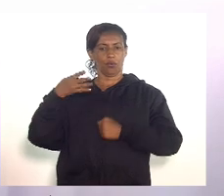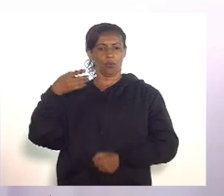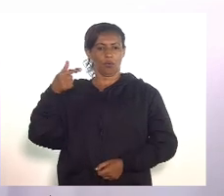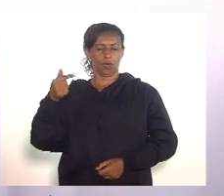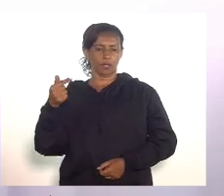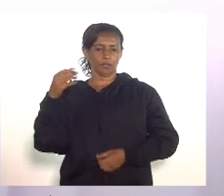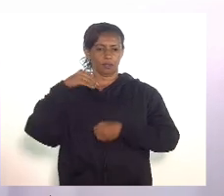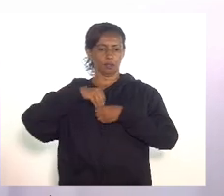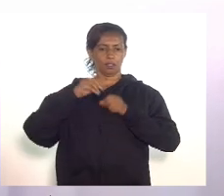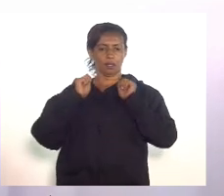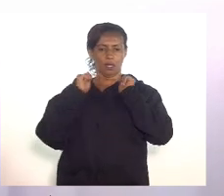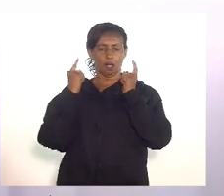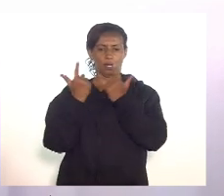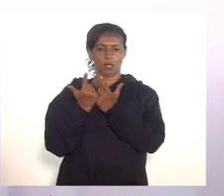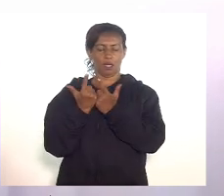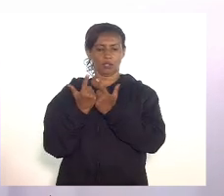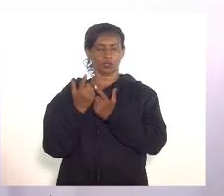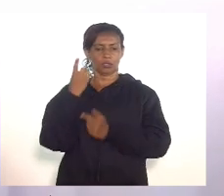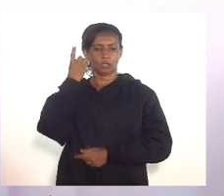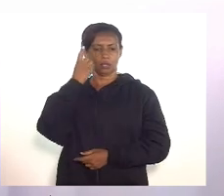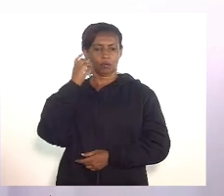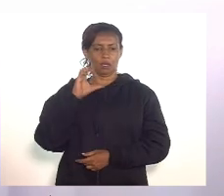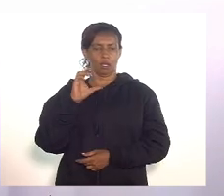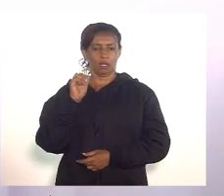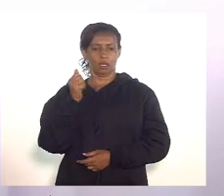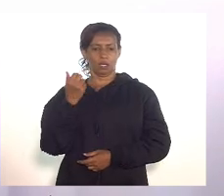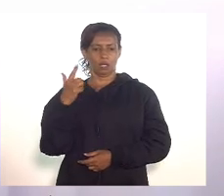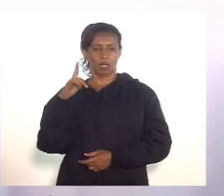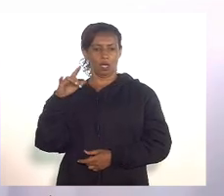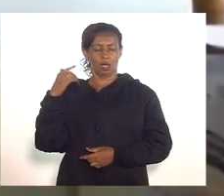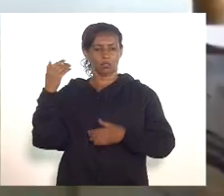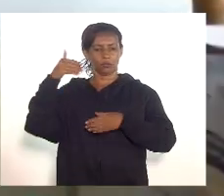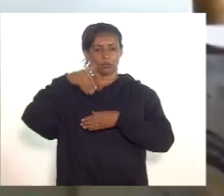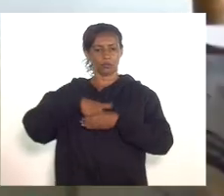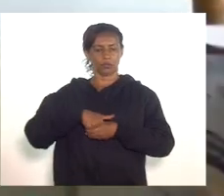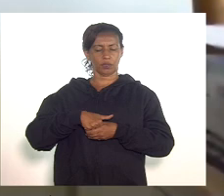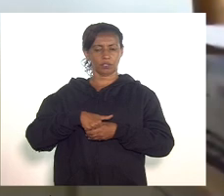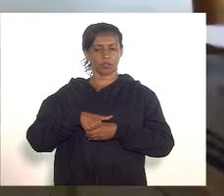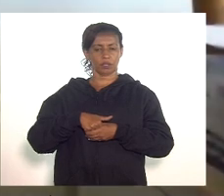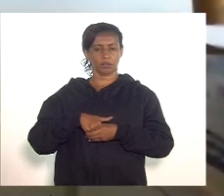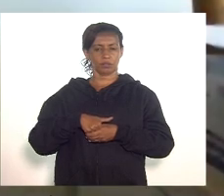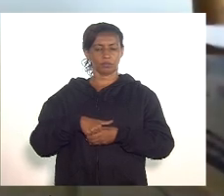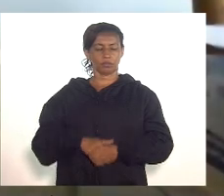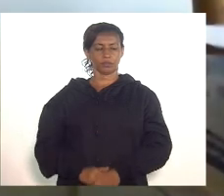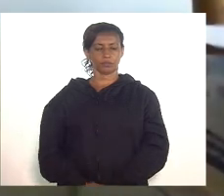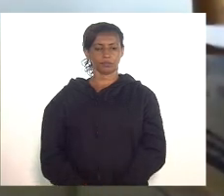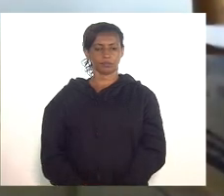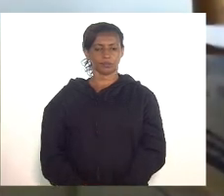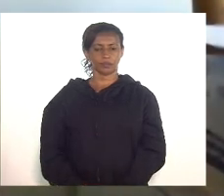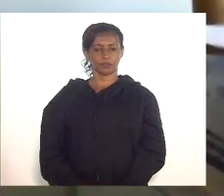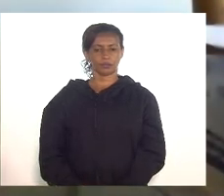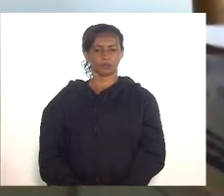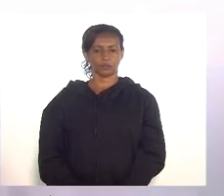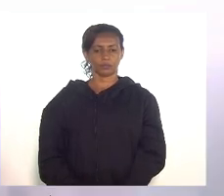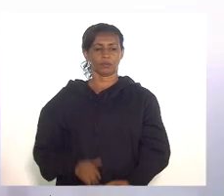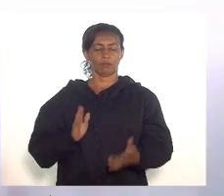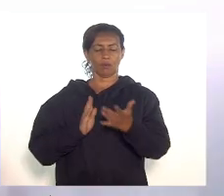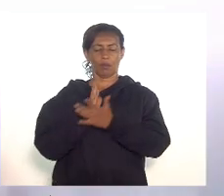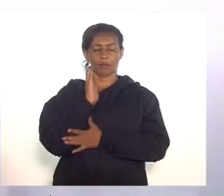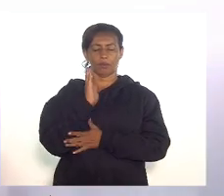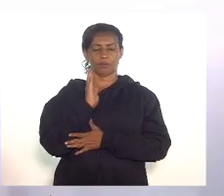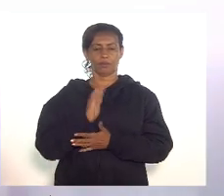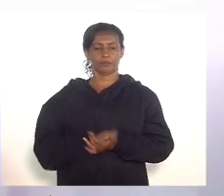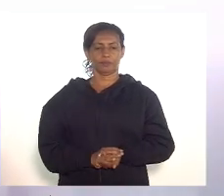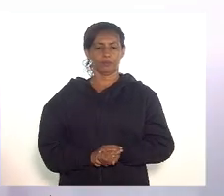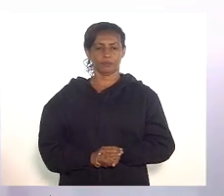interno da alergia deputado Carlos Macedo em votação os que aprovam permaneçam como estão aprovado